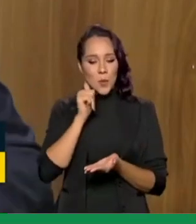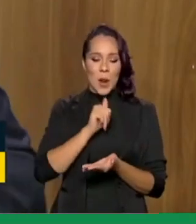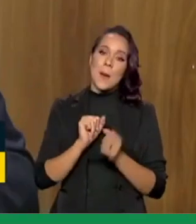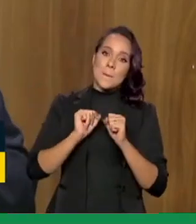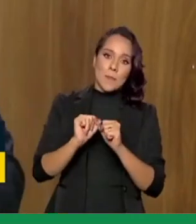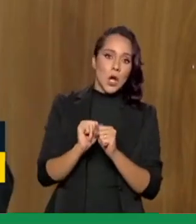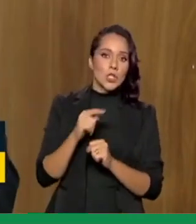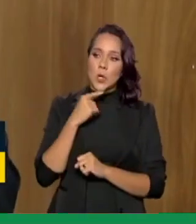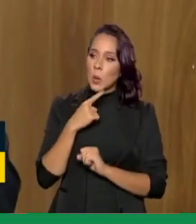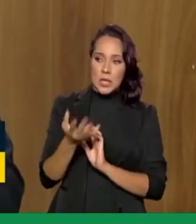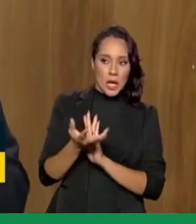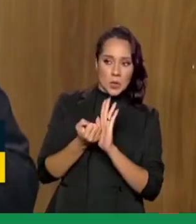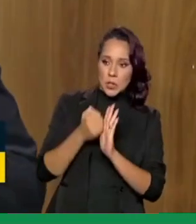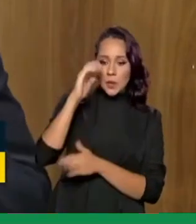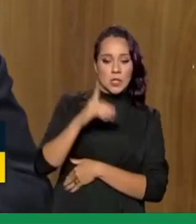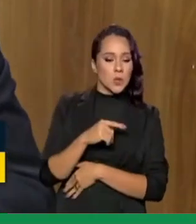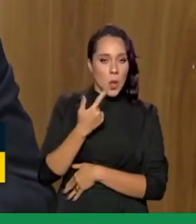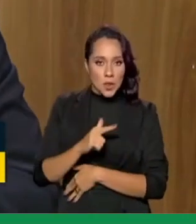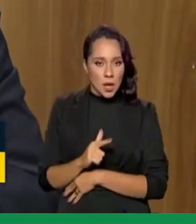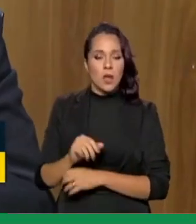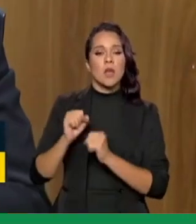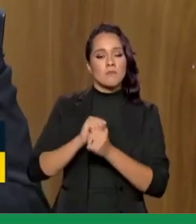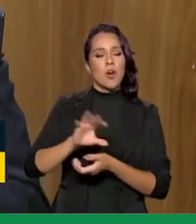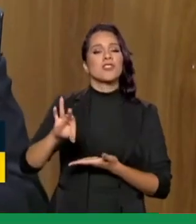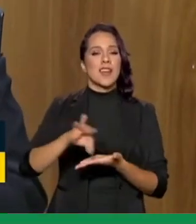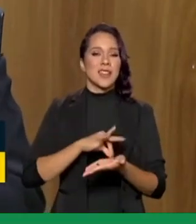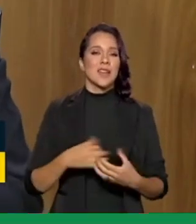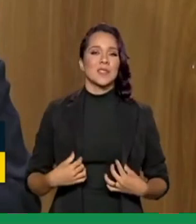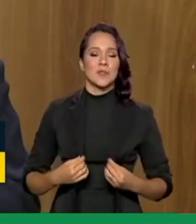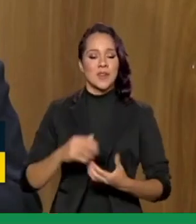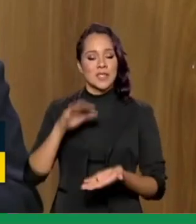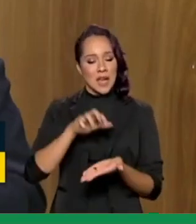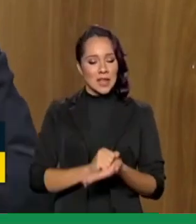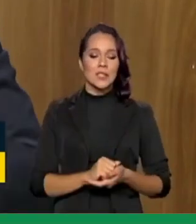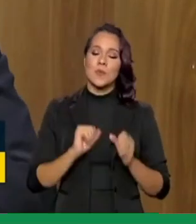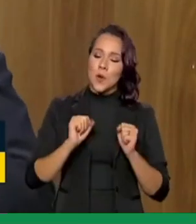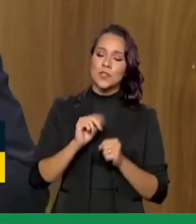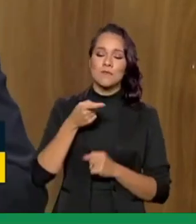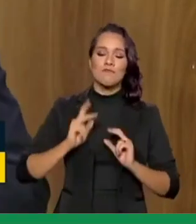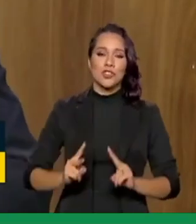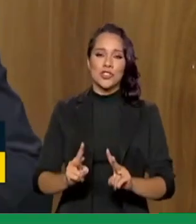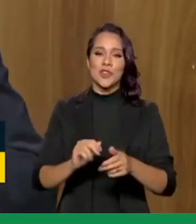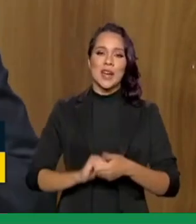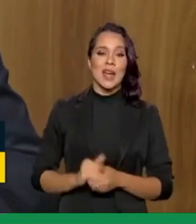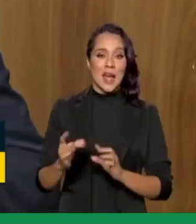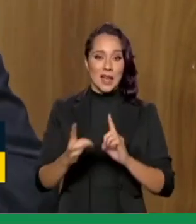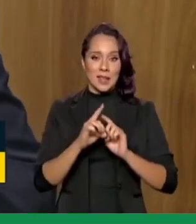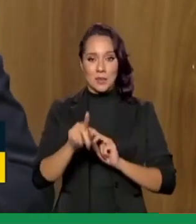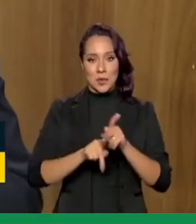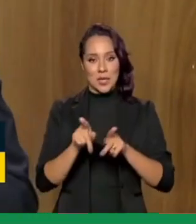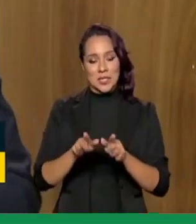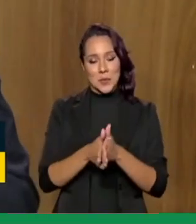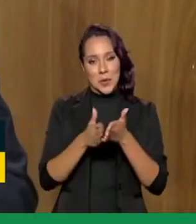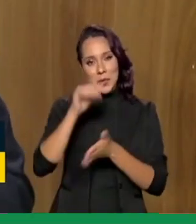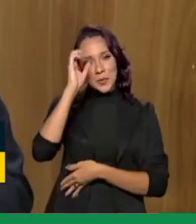José que não recebe auxílio Brasil hoje pode procurar se cadastrar regularmente que a gente vai continuar atendendo a população